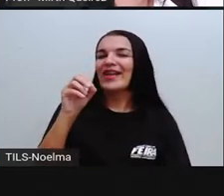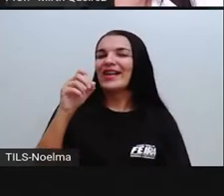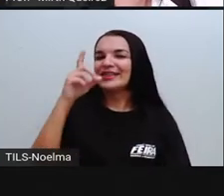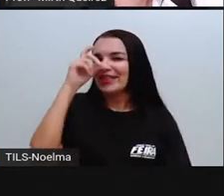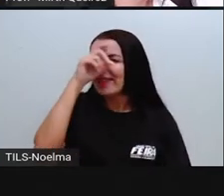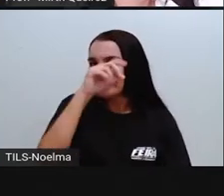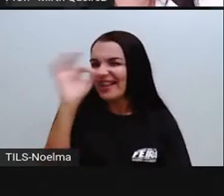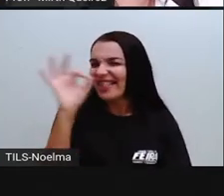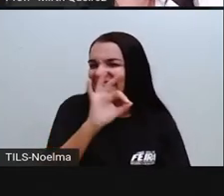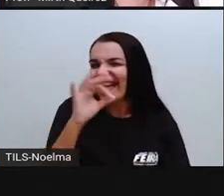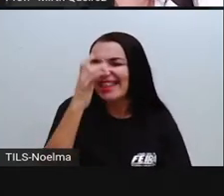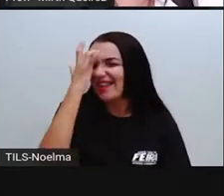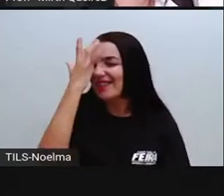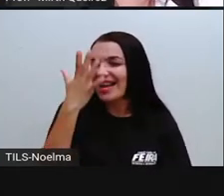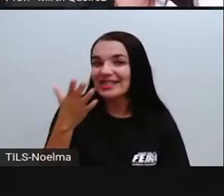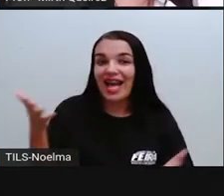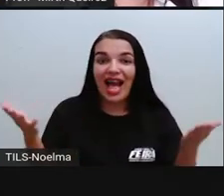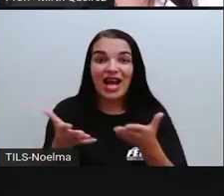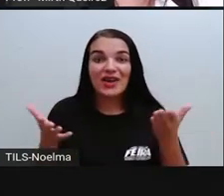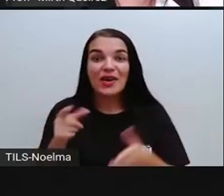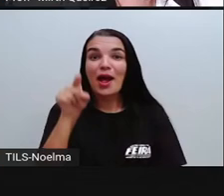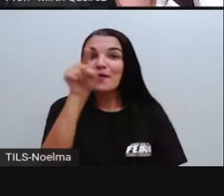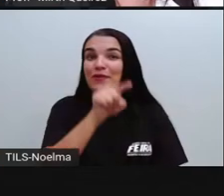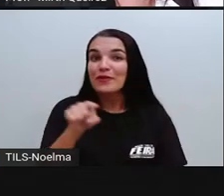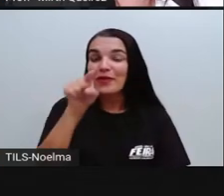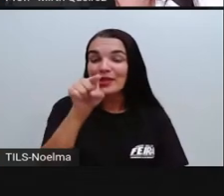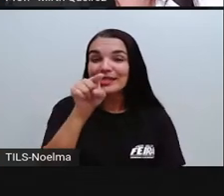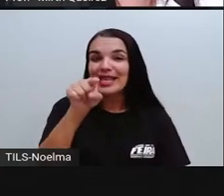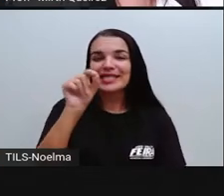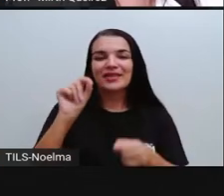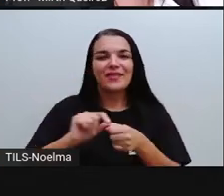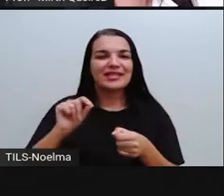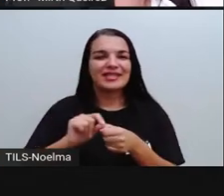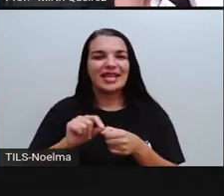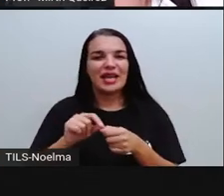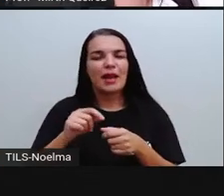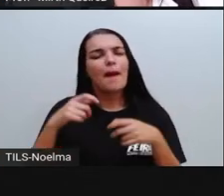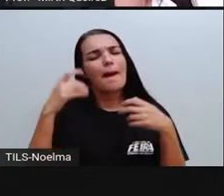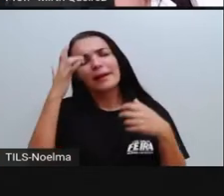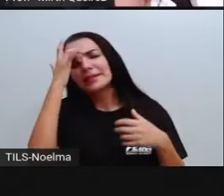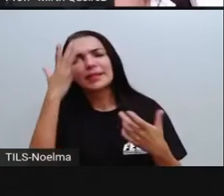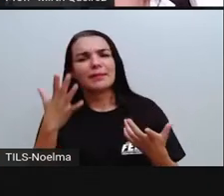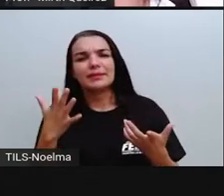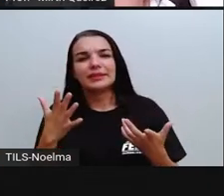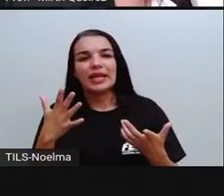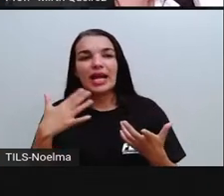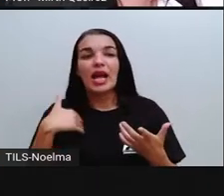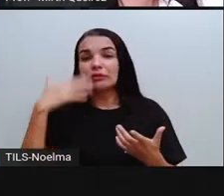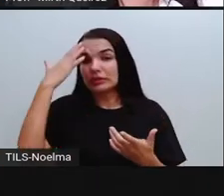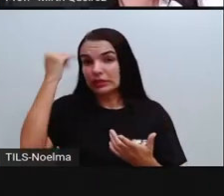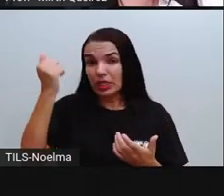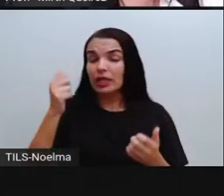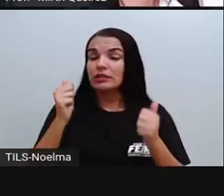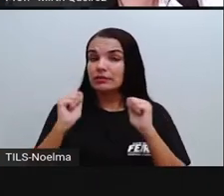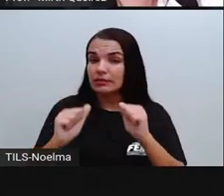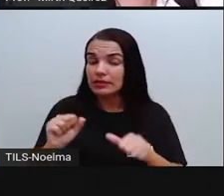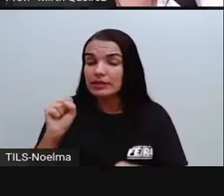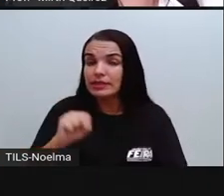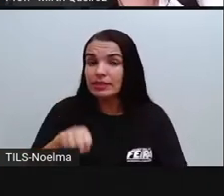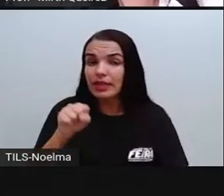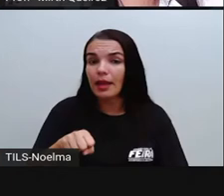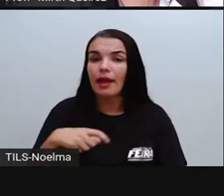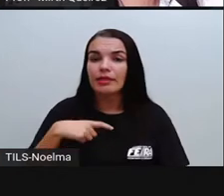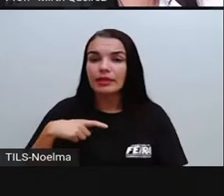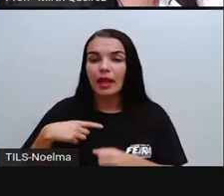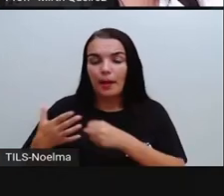vocês fazerem isso. É muito simples pra fazer a xilogravura. Claro que a xilogravura, ela é feita com base